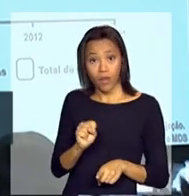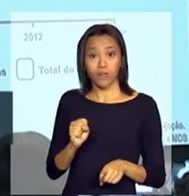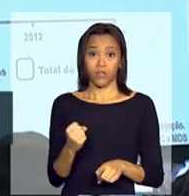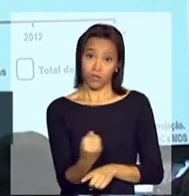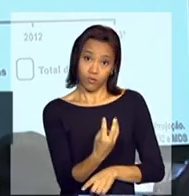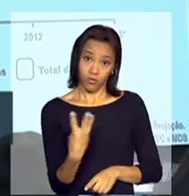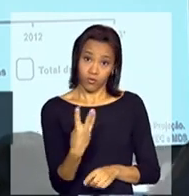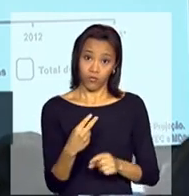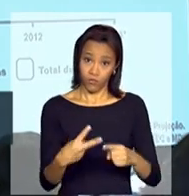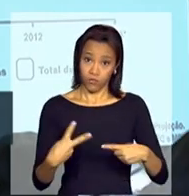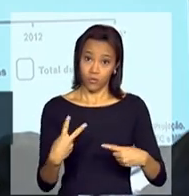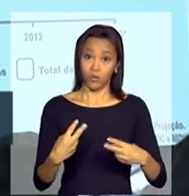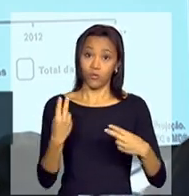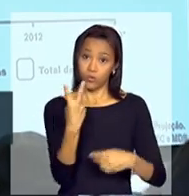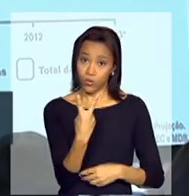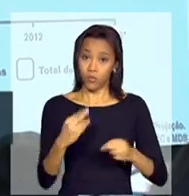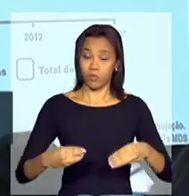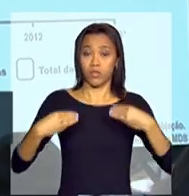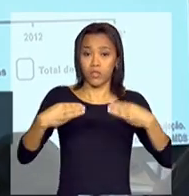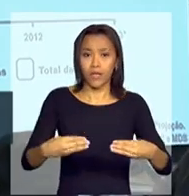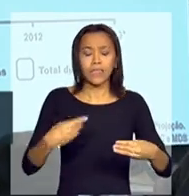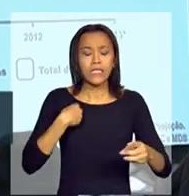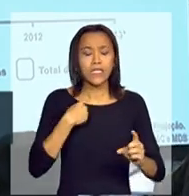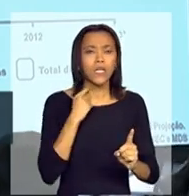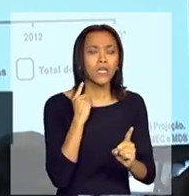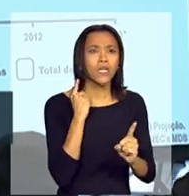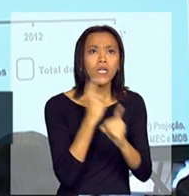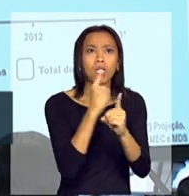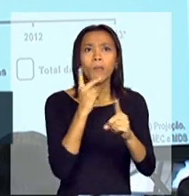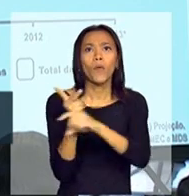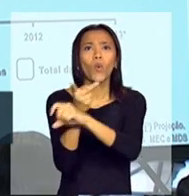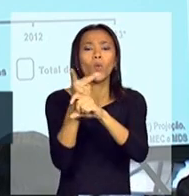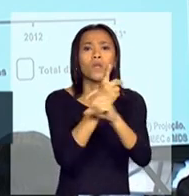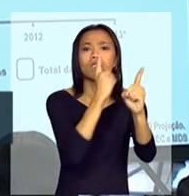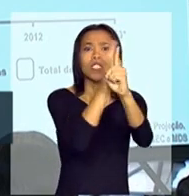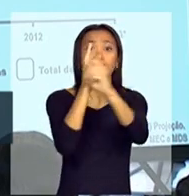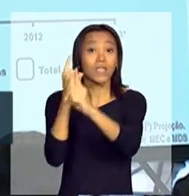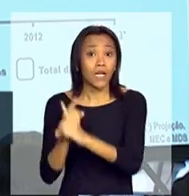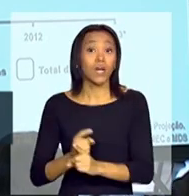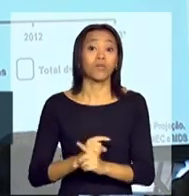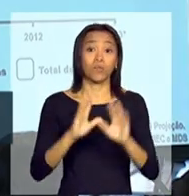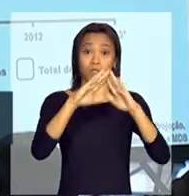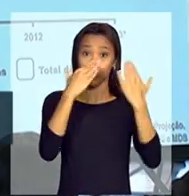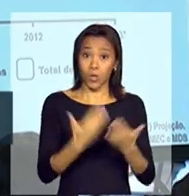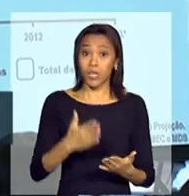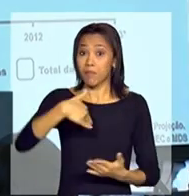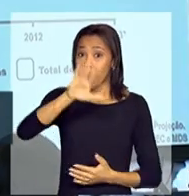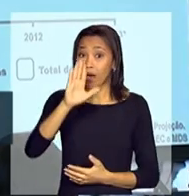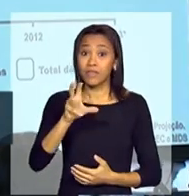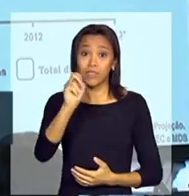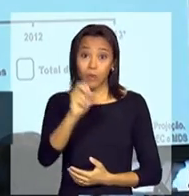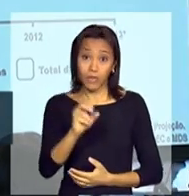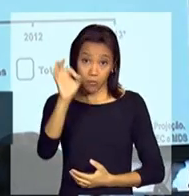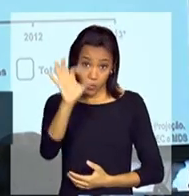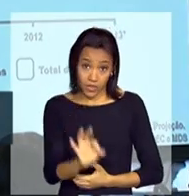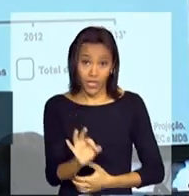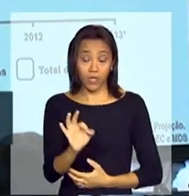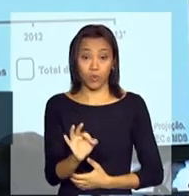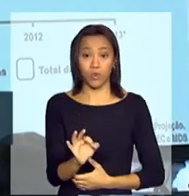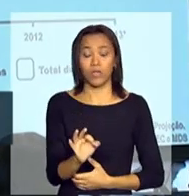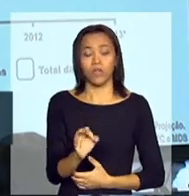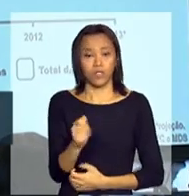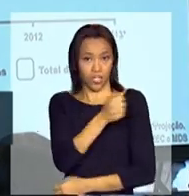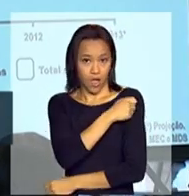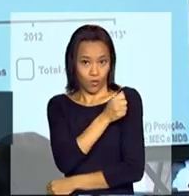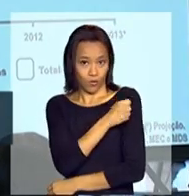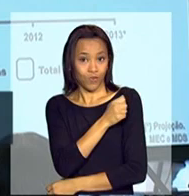identificamos quais eram as escolas no Brasil que tinham mais de 50% de alunos do Bolsa Família. Se uma escola tem mais de 50% de